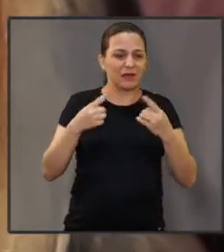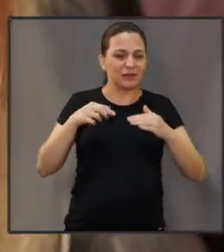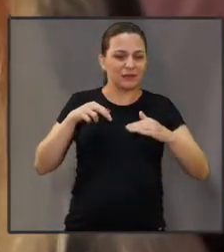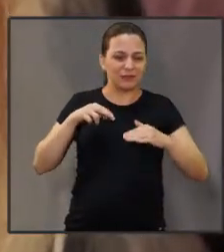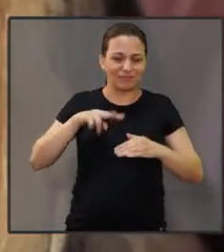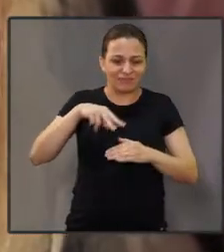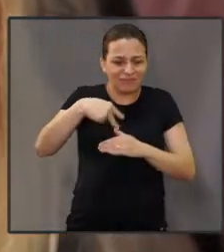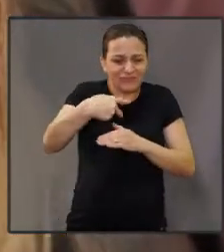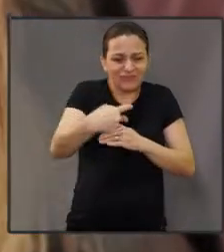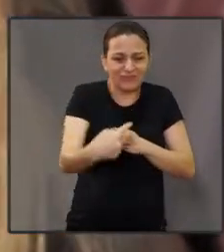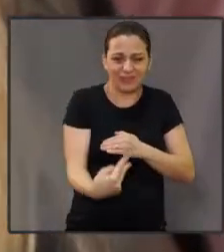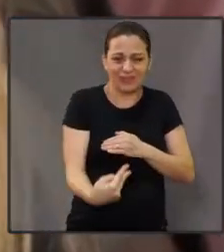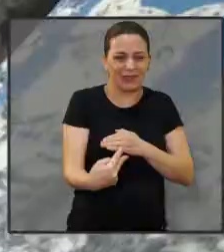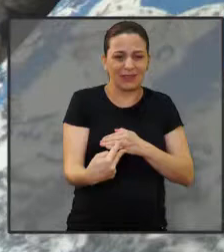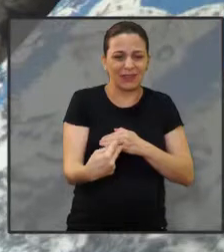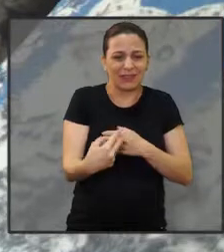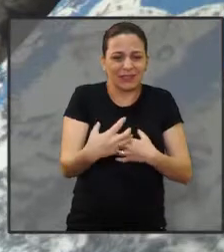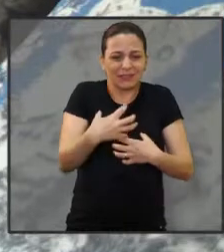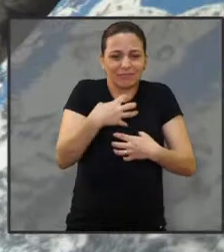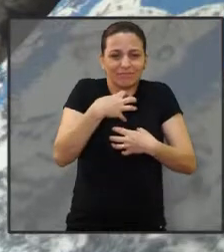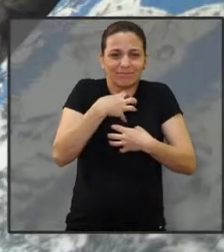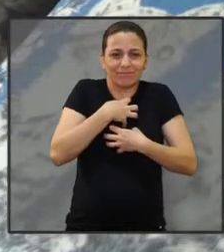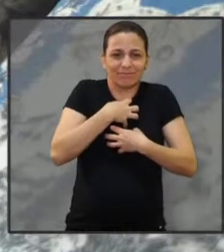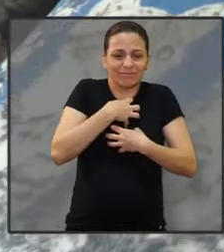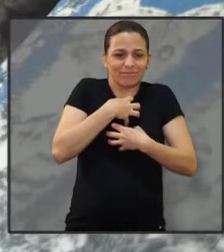Esse tombo me deixou...